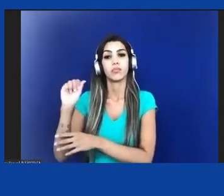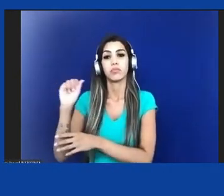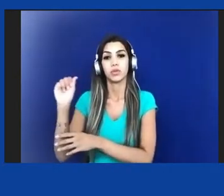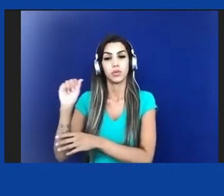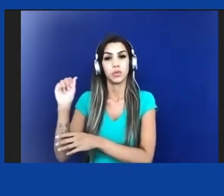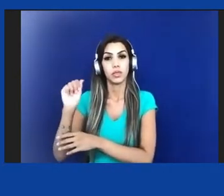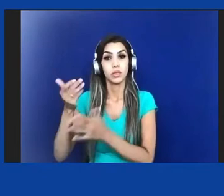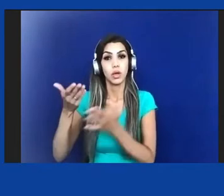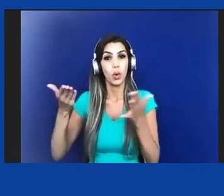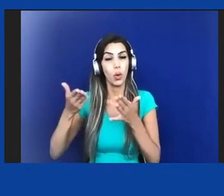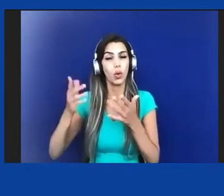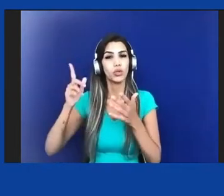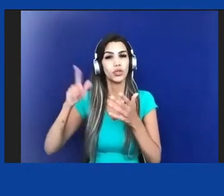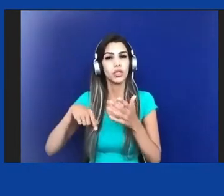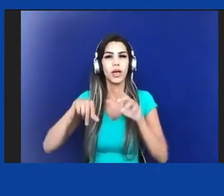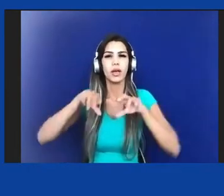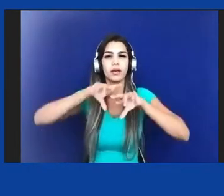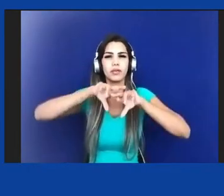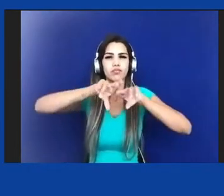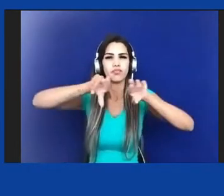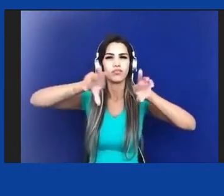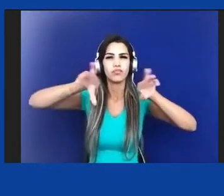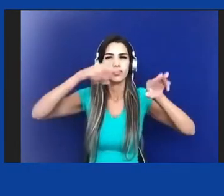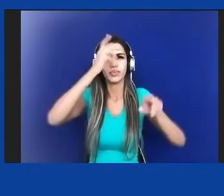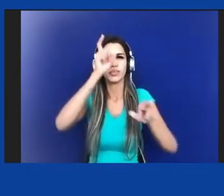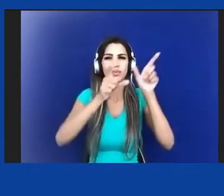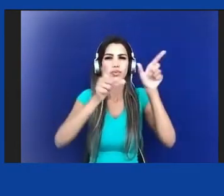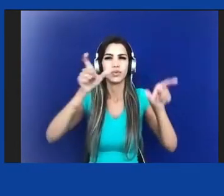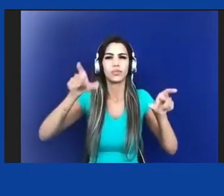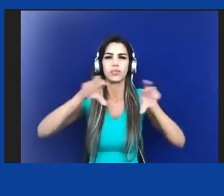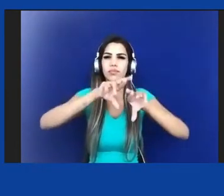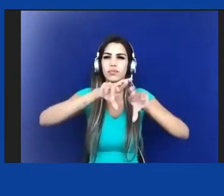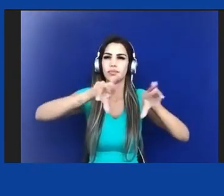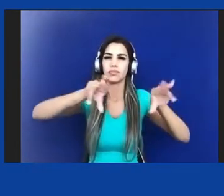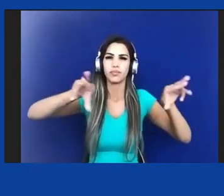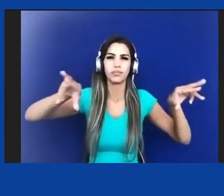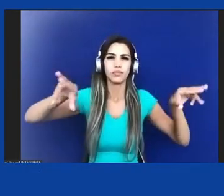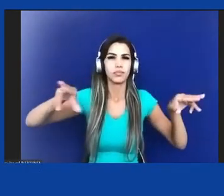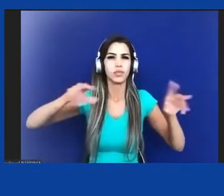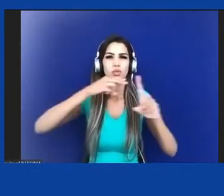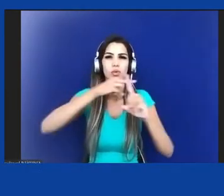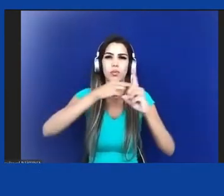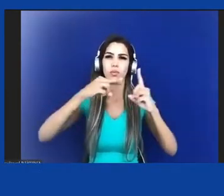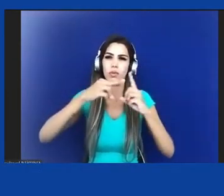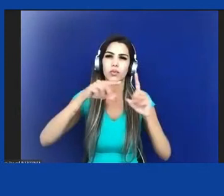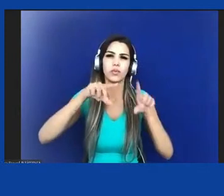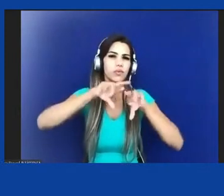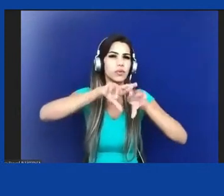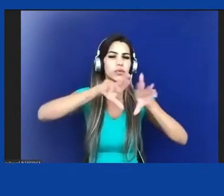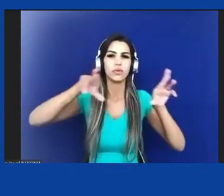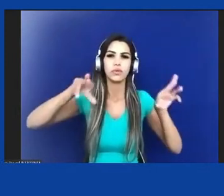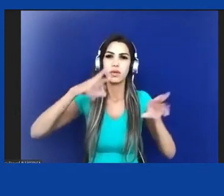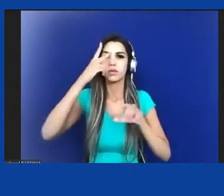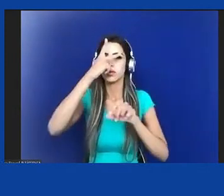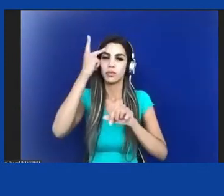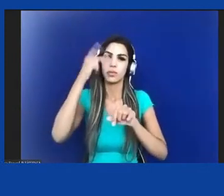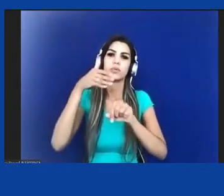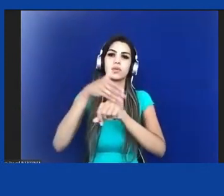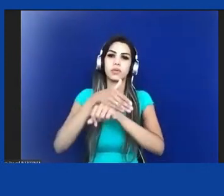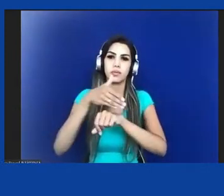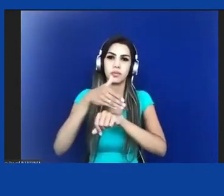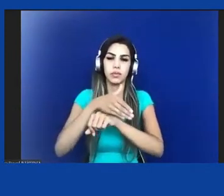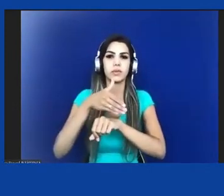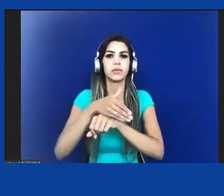pluralidade de pessoas que participam, pluralidade de pontos de vista, que nós precisamos abarcar,